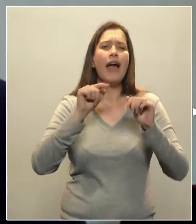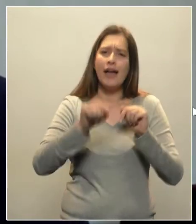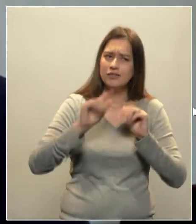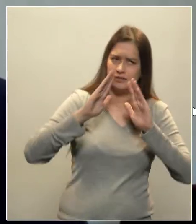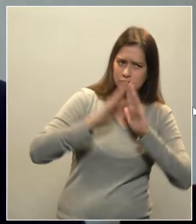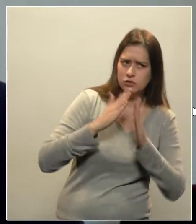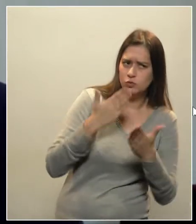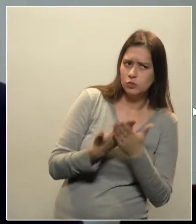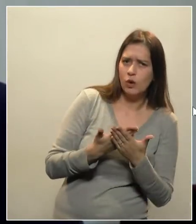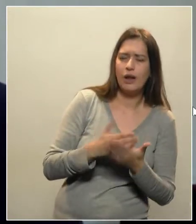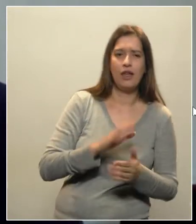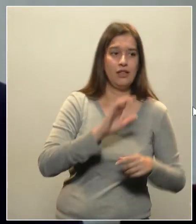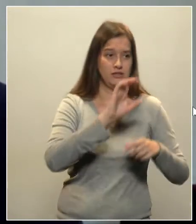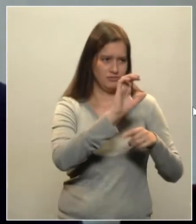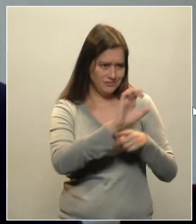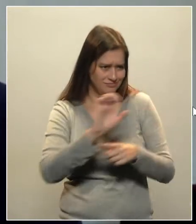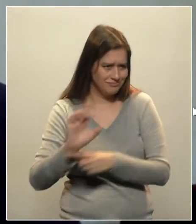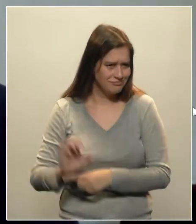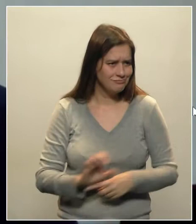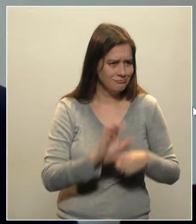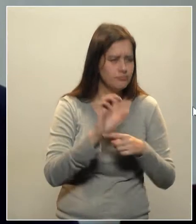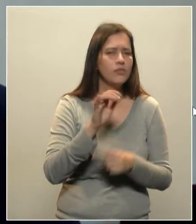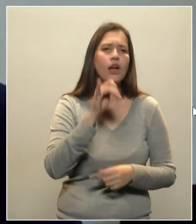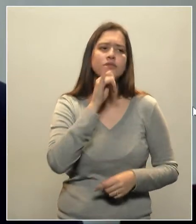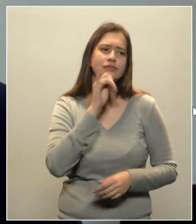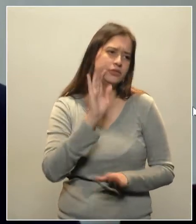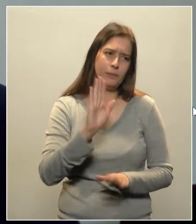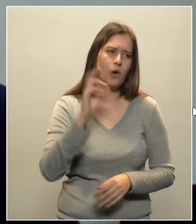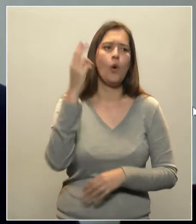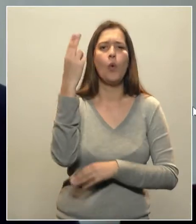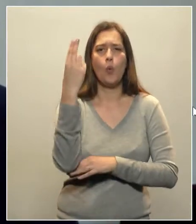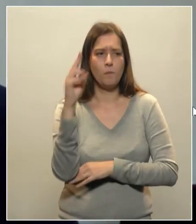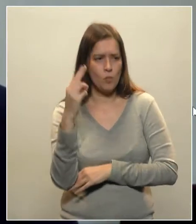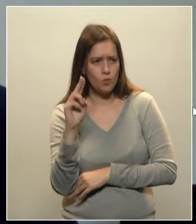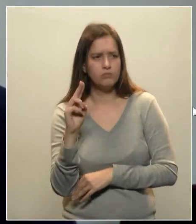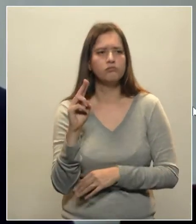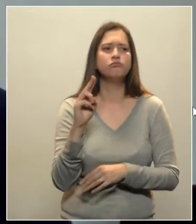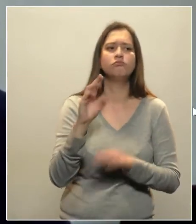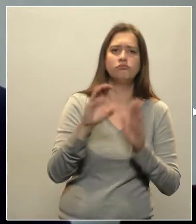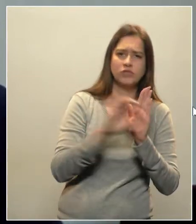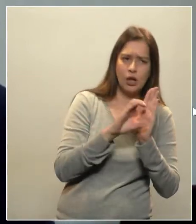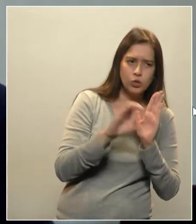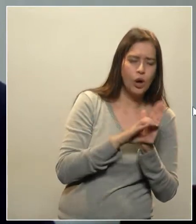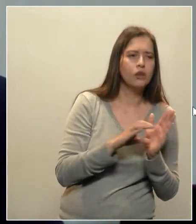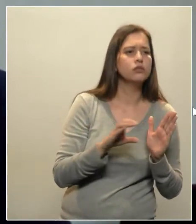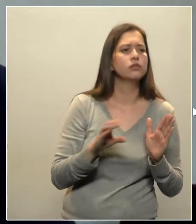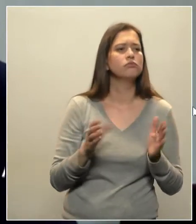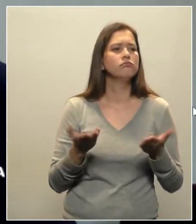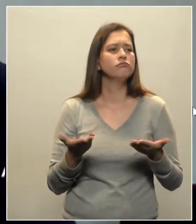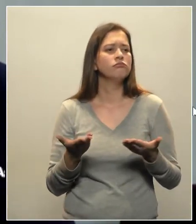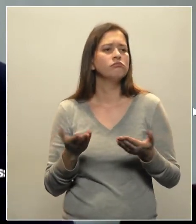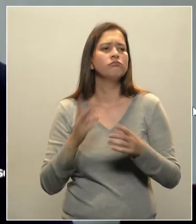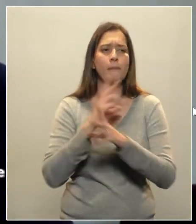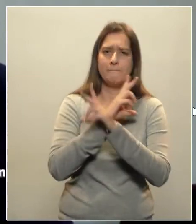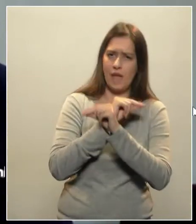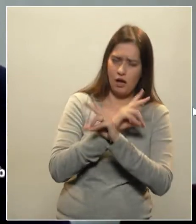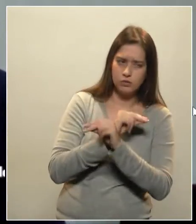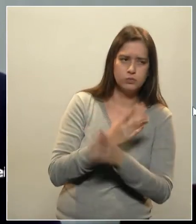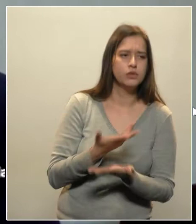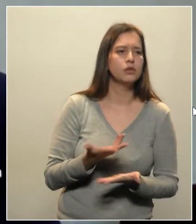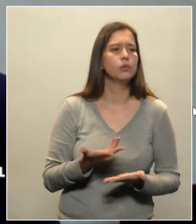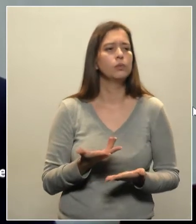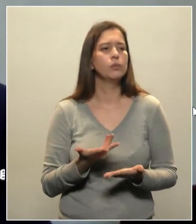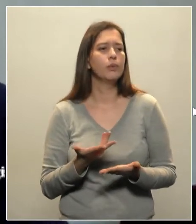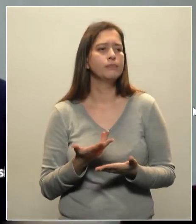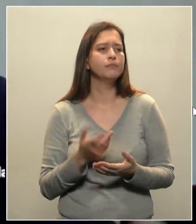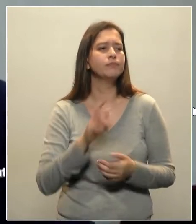várias regiões, como região de Umarama, Cianorte, região de Pato Branco, Reunião de